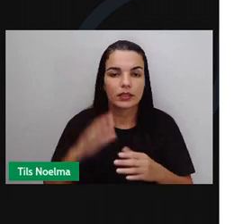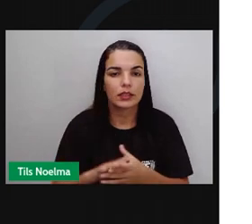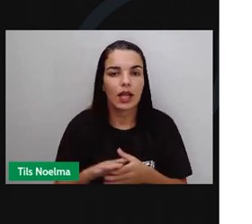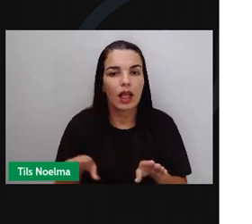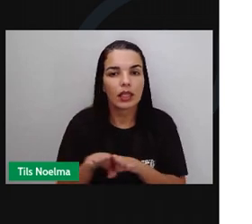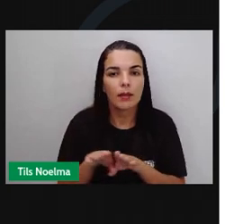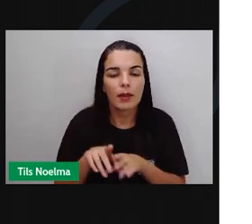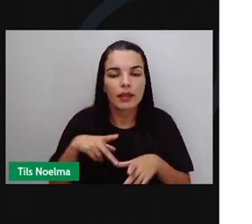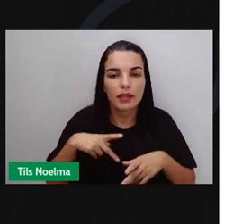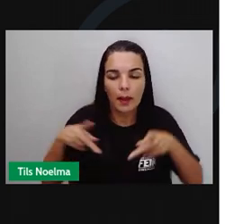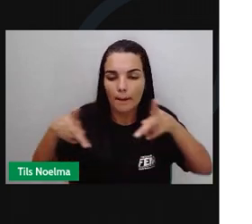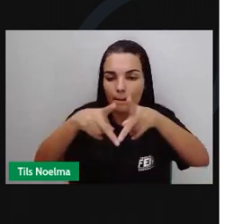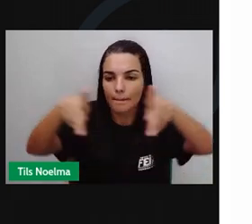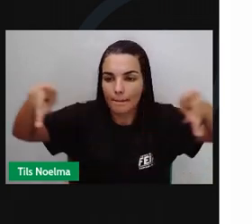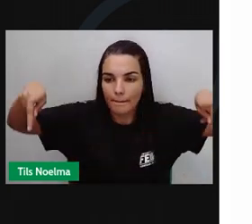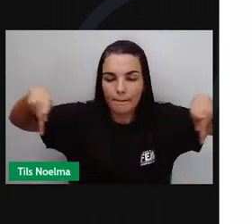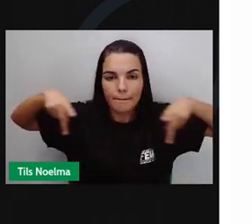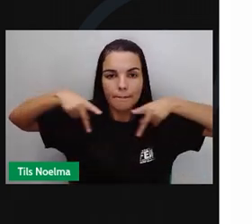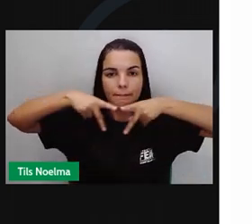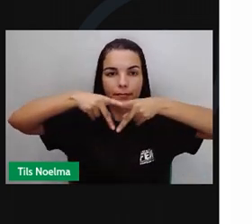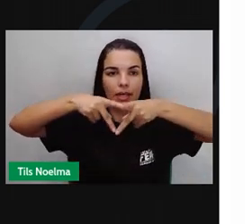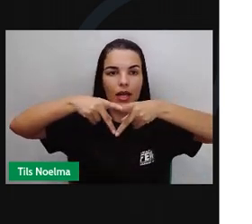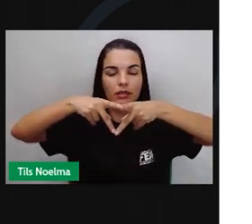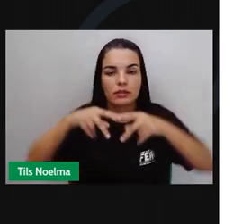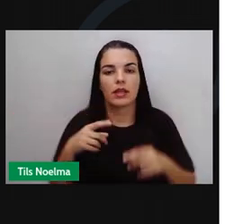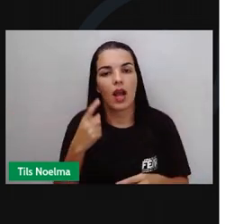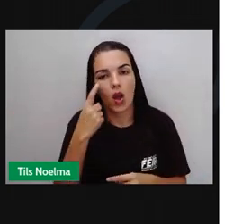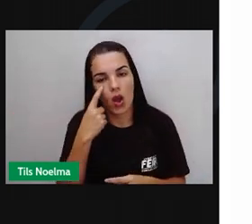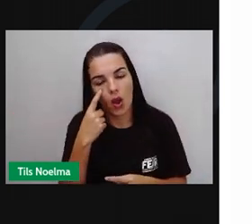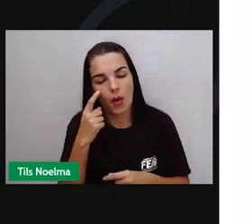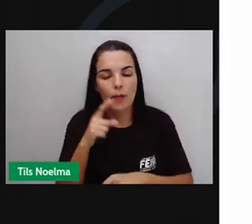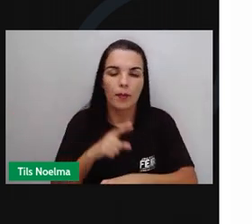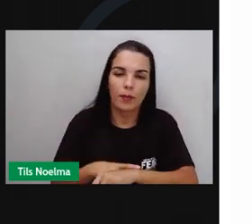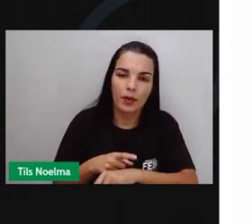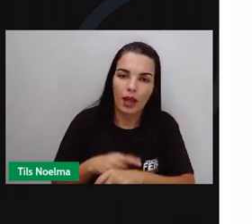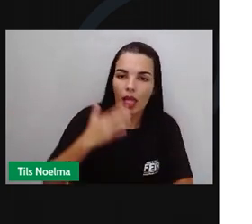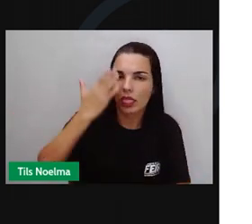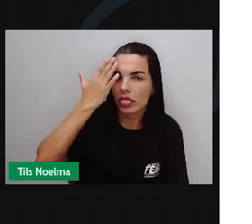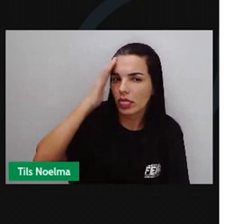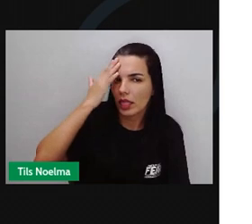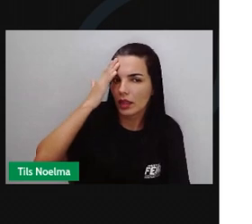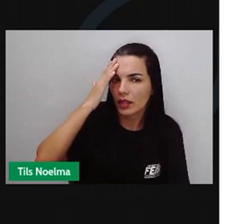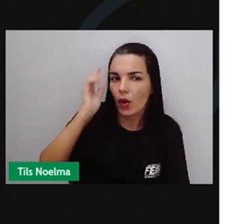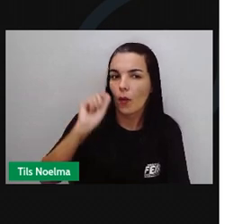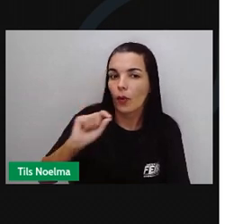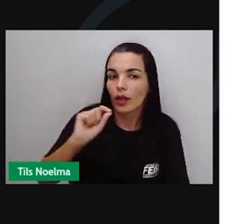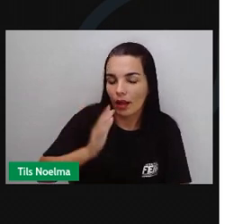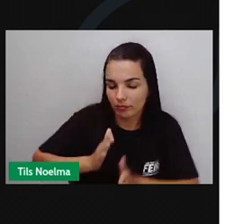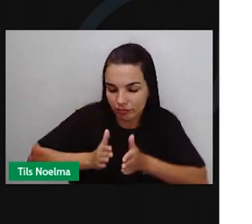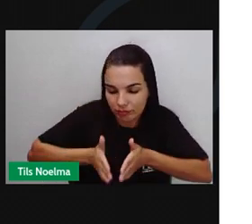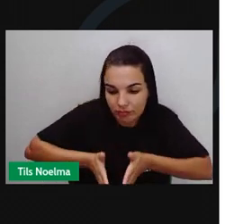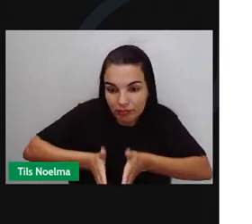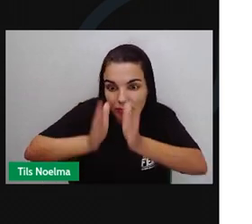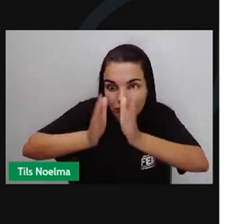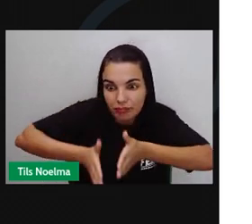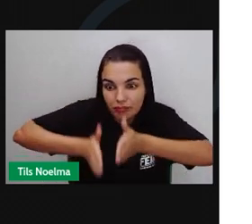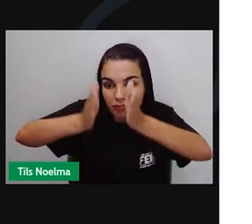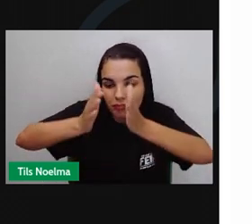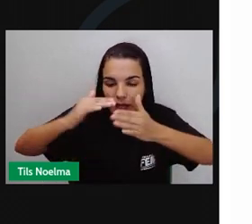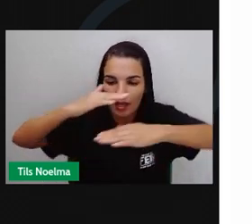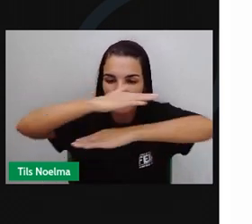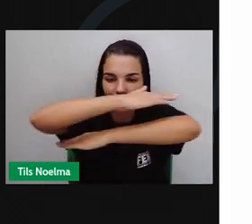aqui, né? E esse é um bom momento para nós entendermos o que são retas paralelas e retas